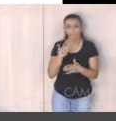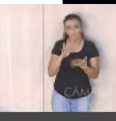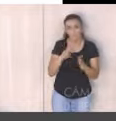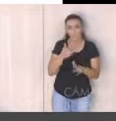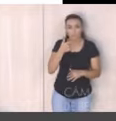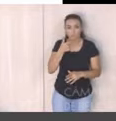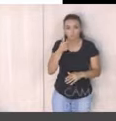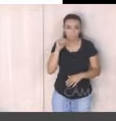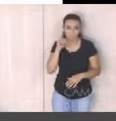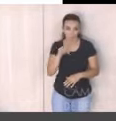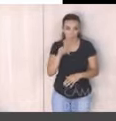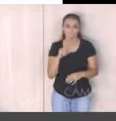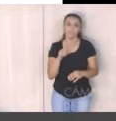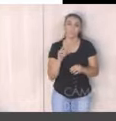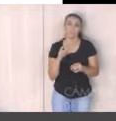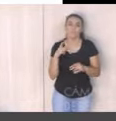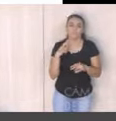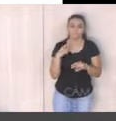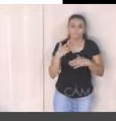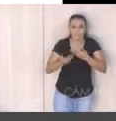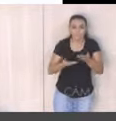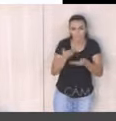integradas e tratadas por ano,